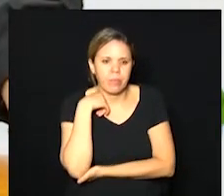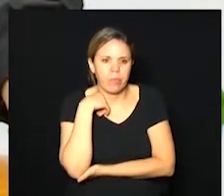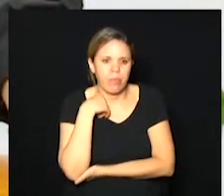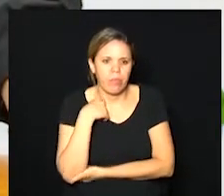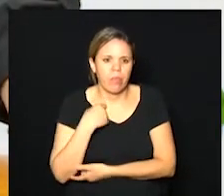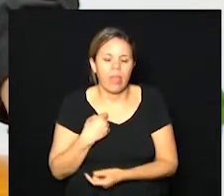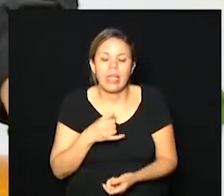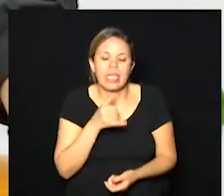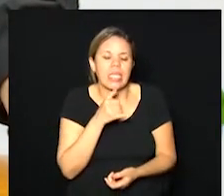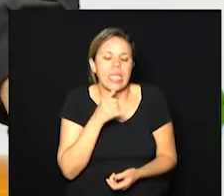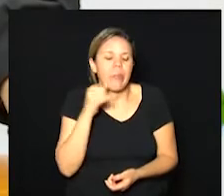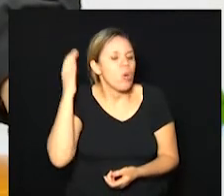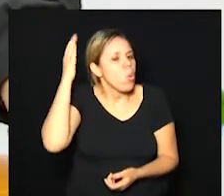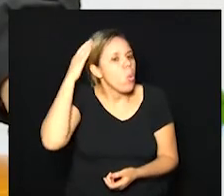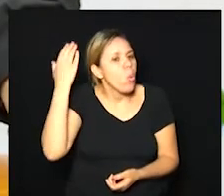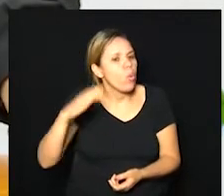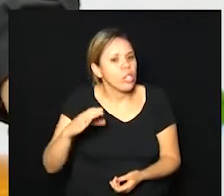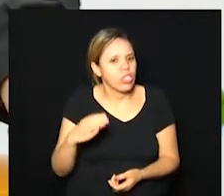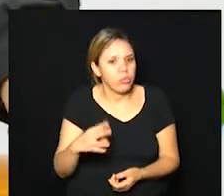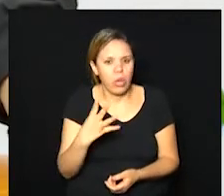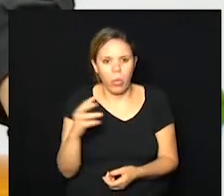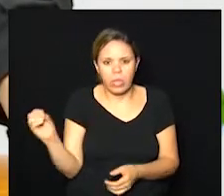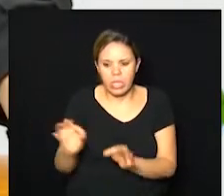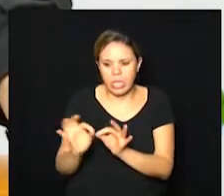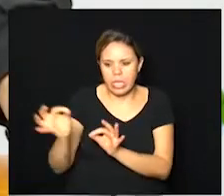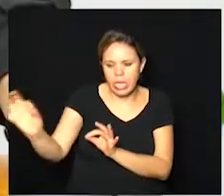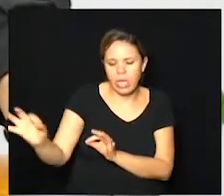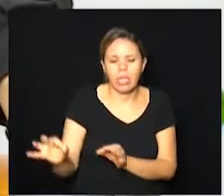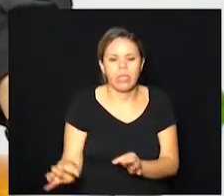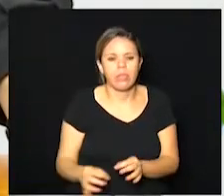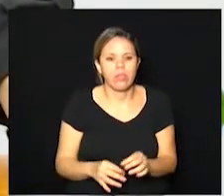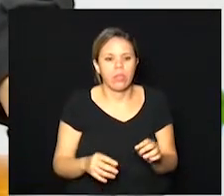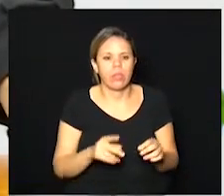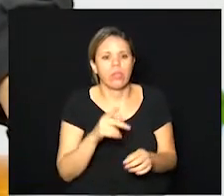Curitiba tem 400 Porto Alegre tem 400